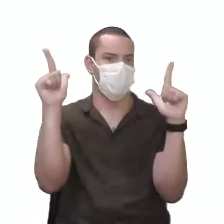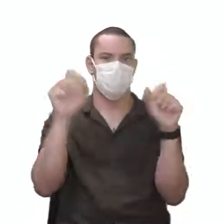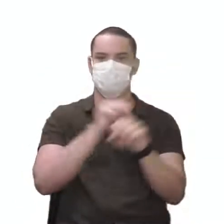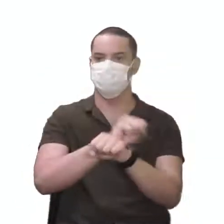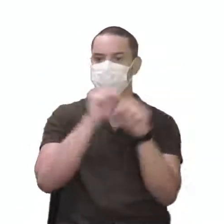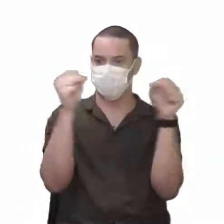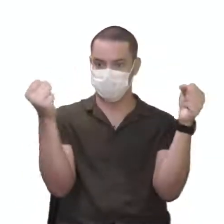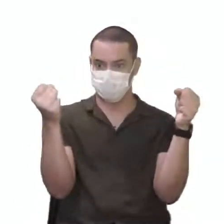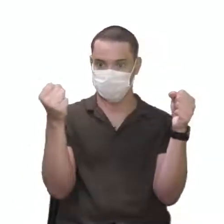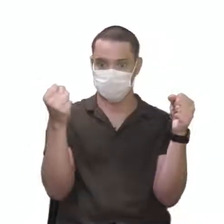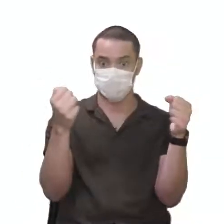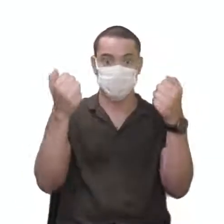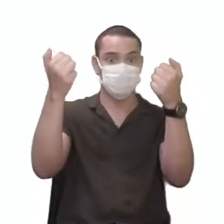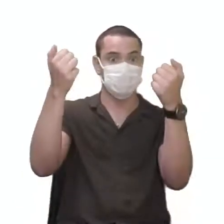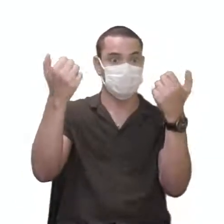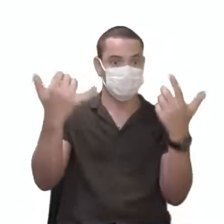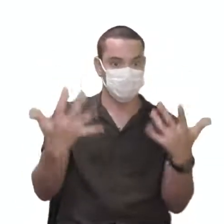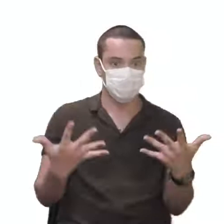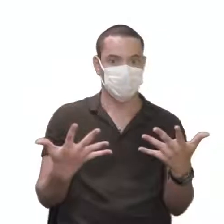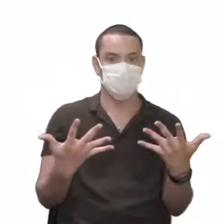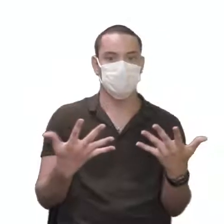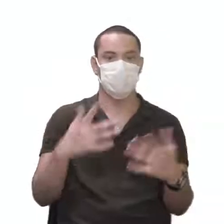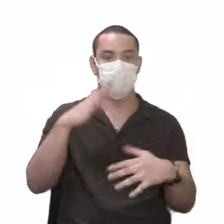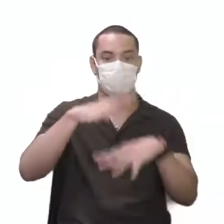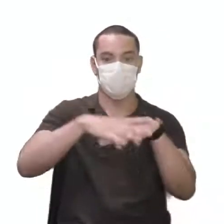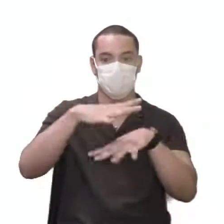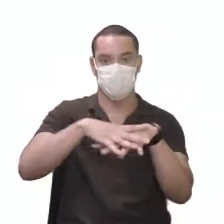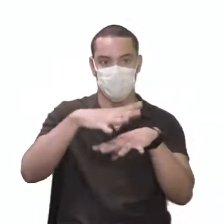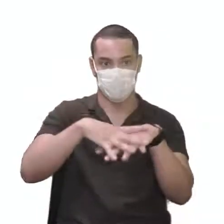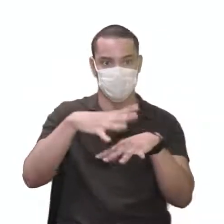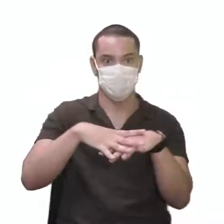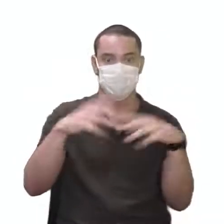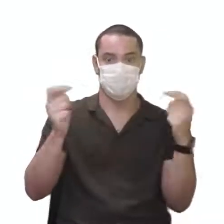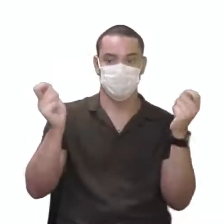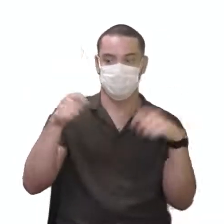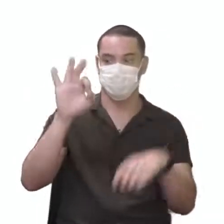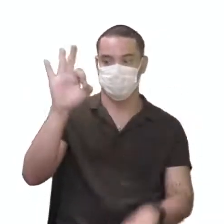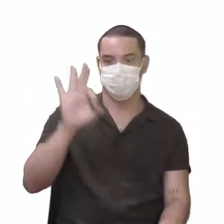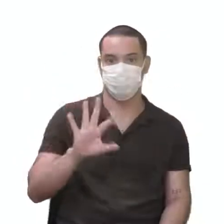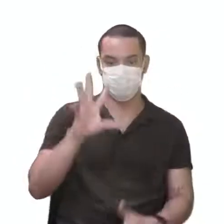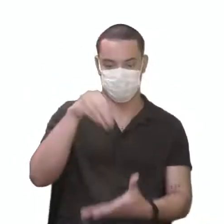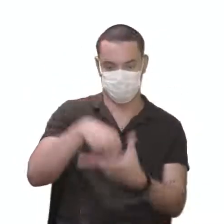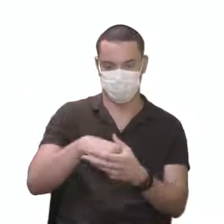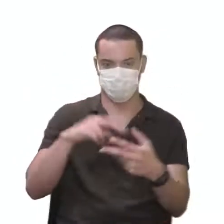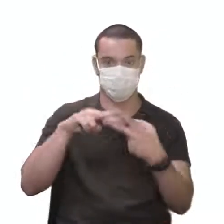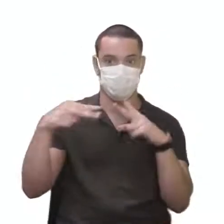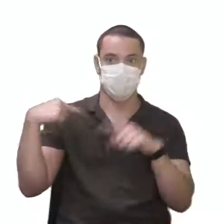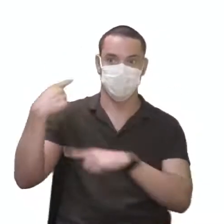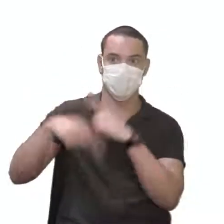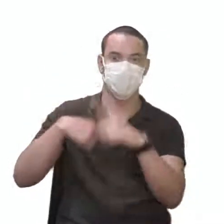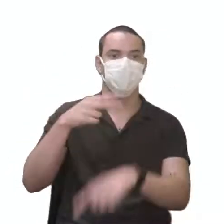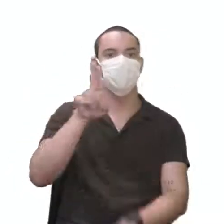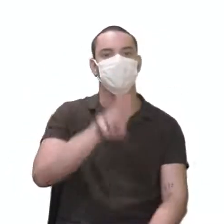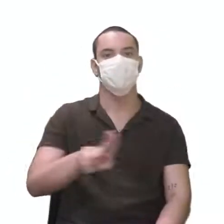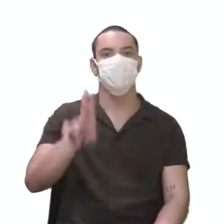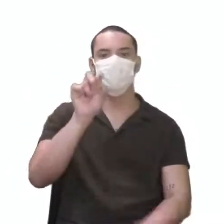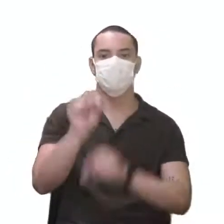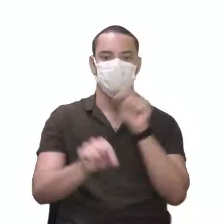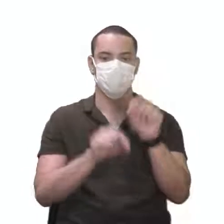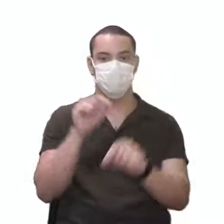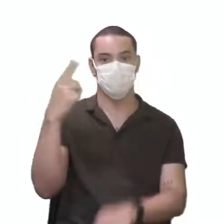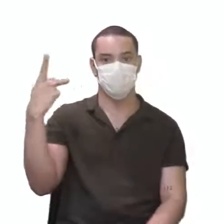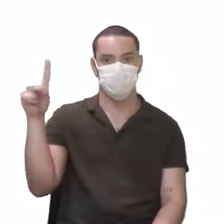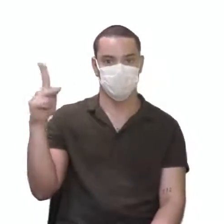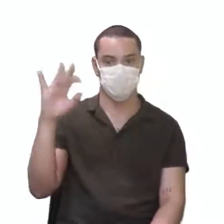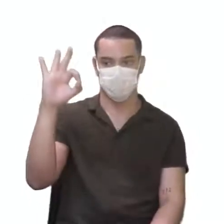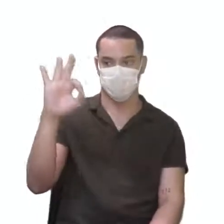evento. Quando a gente vai trabalhar na questão da matemática, essa questão da probabilidade aqui na genética, aí a gente vai utilizar essa